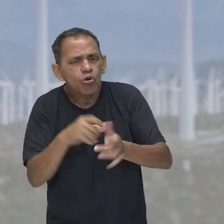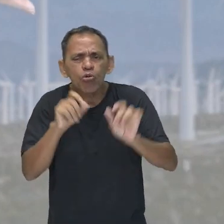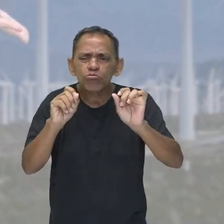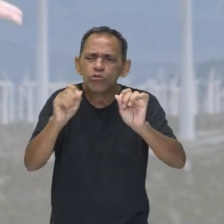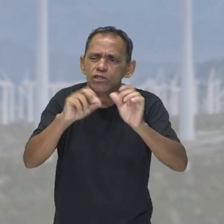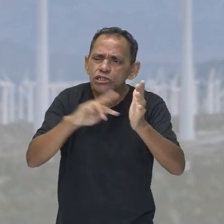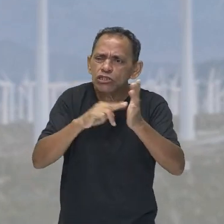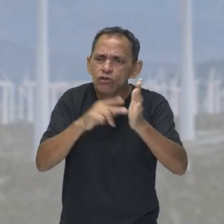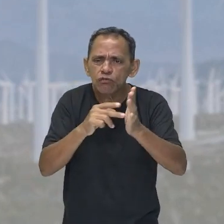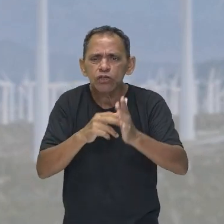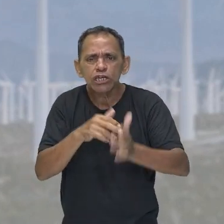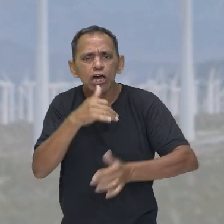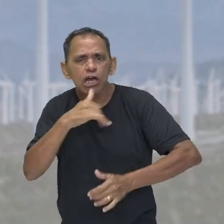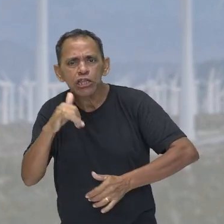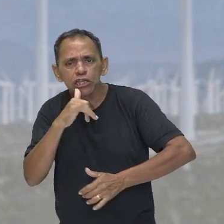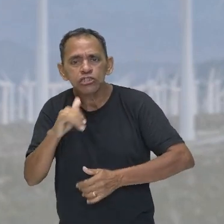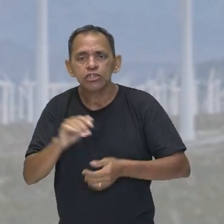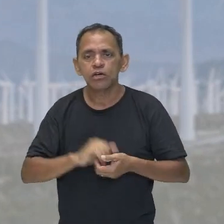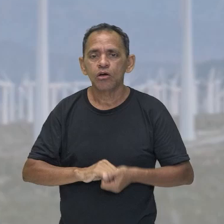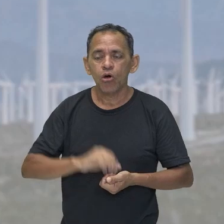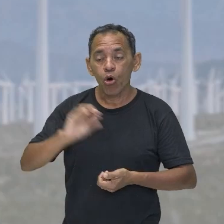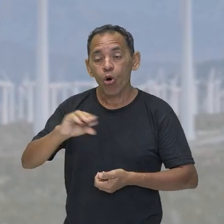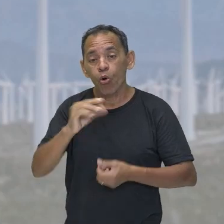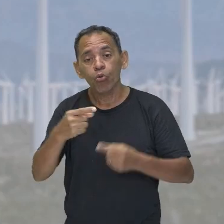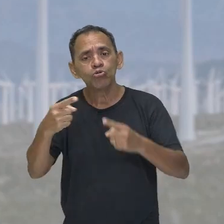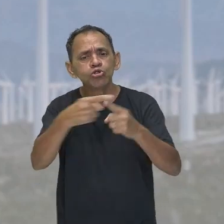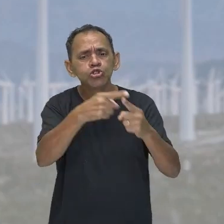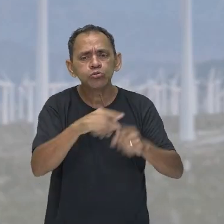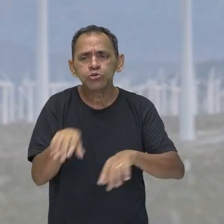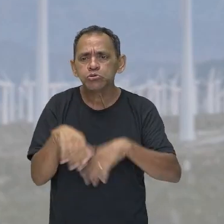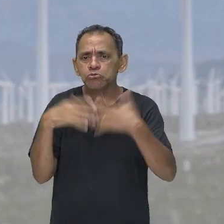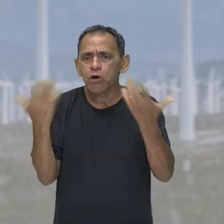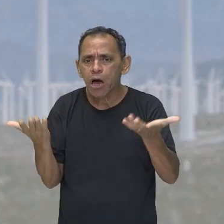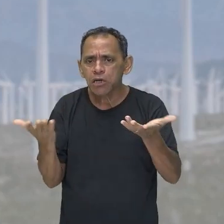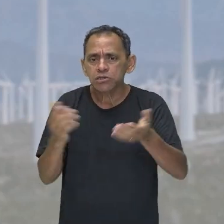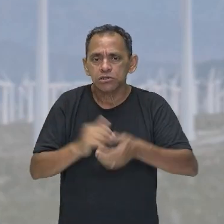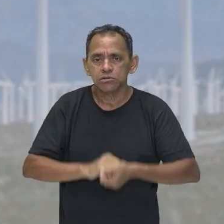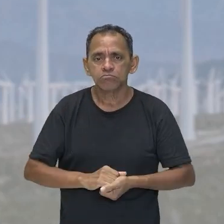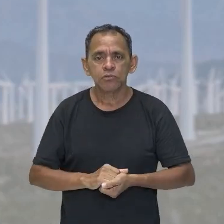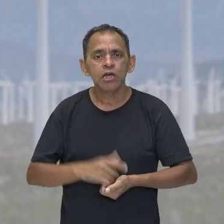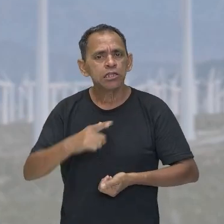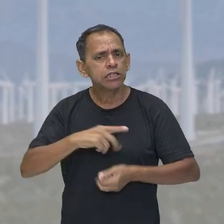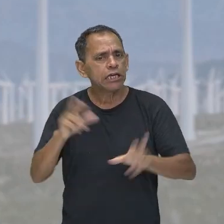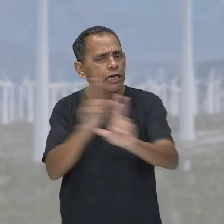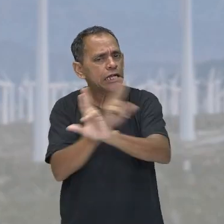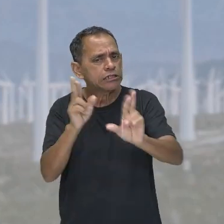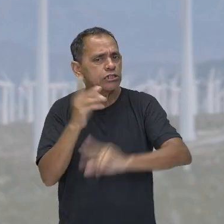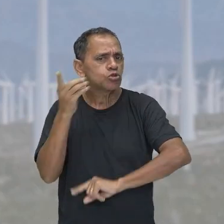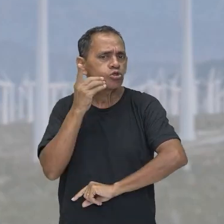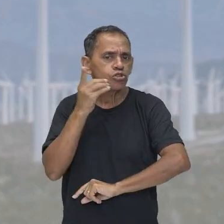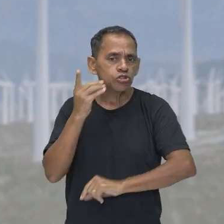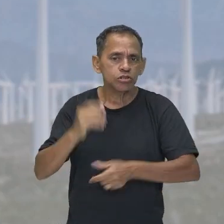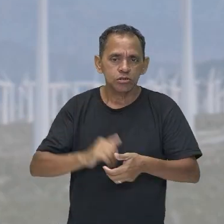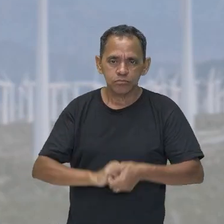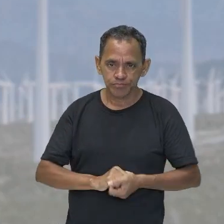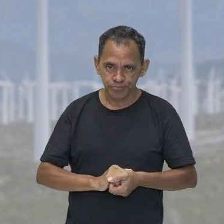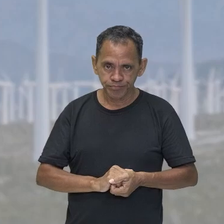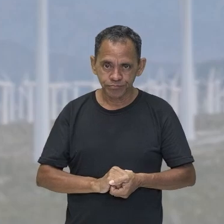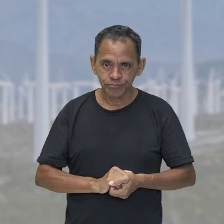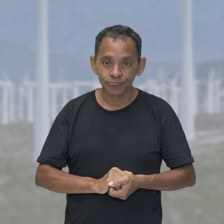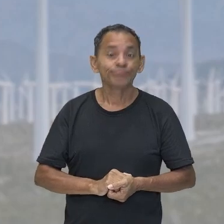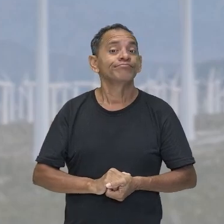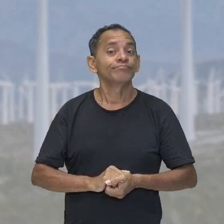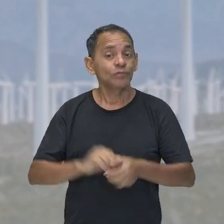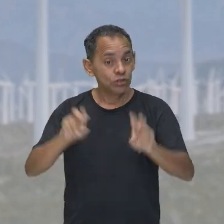Ou até mesmo quais são os tipos de energia que estão relacionados no nosso dia a dia? É sobre